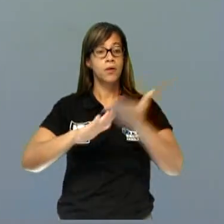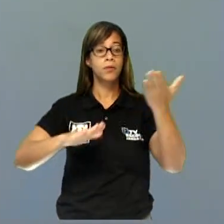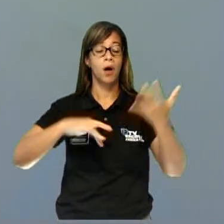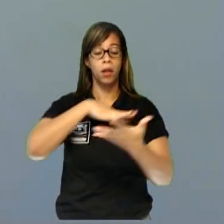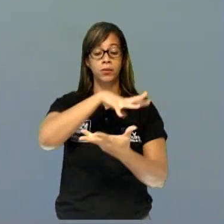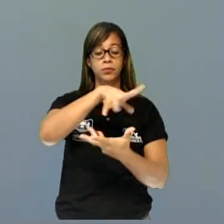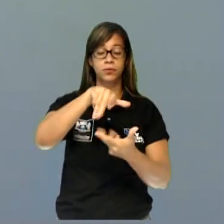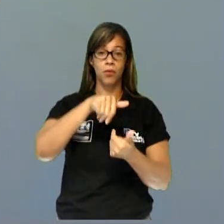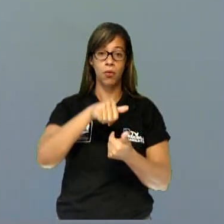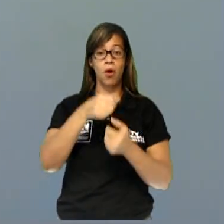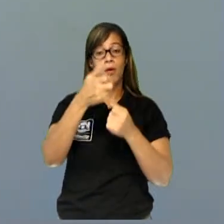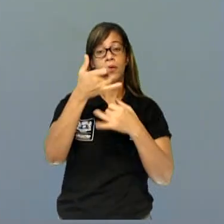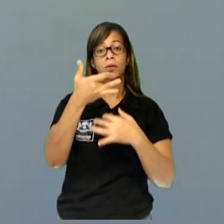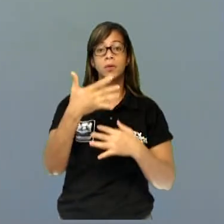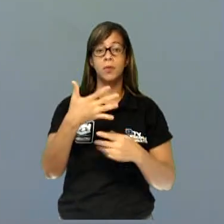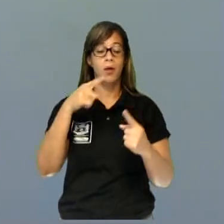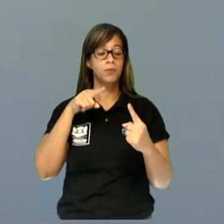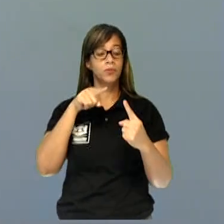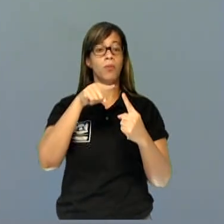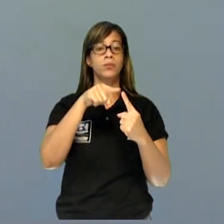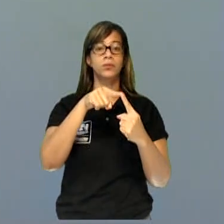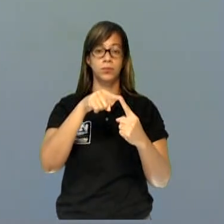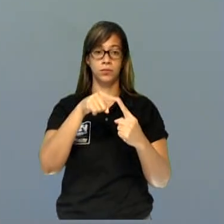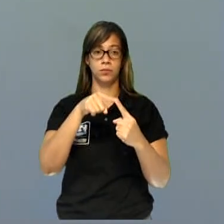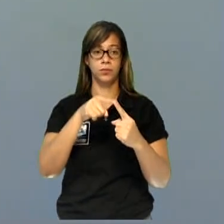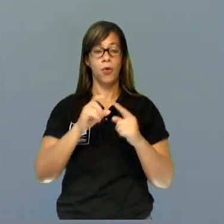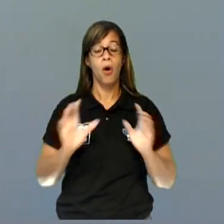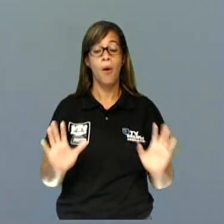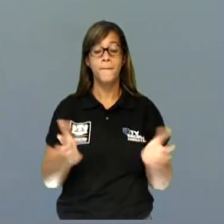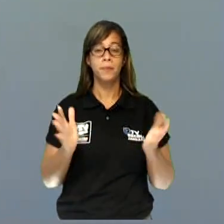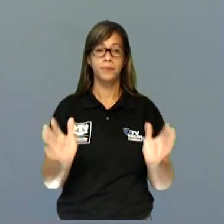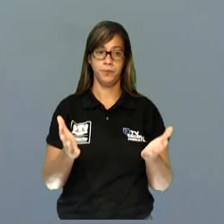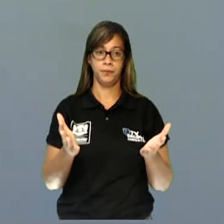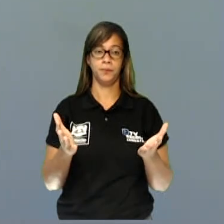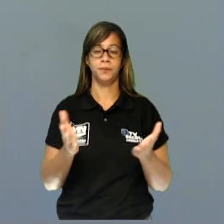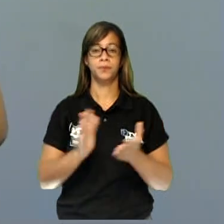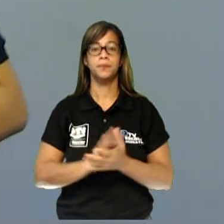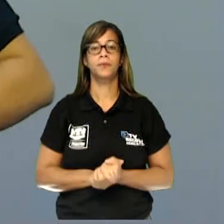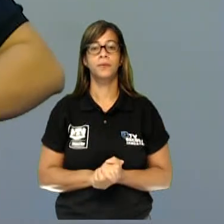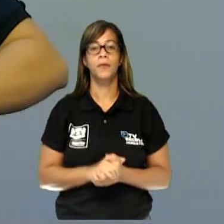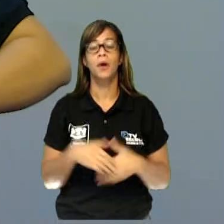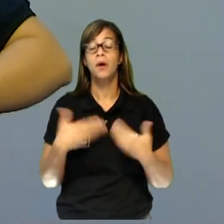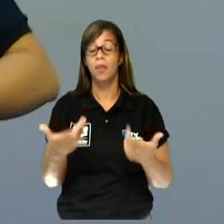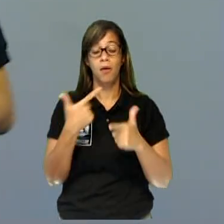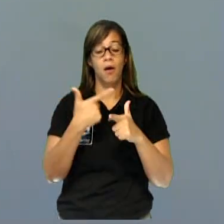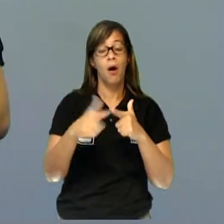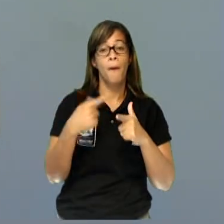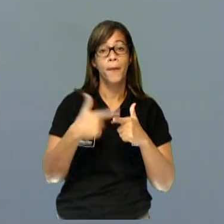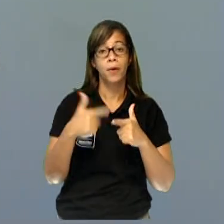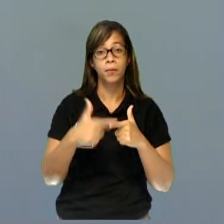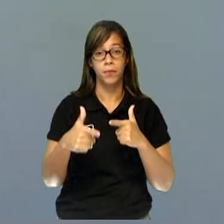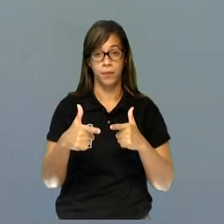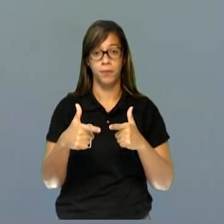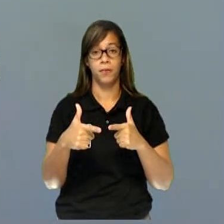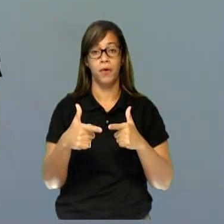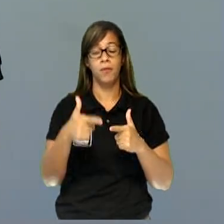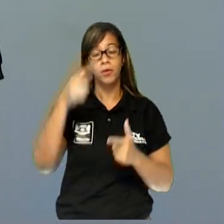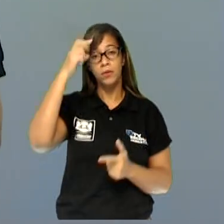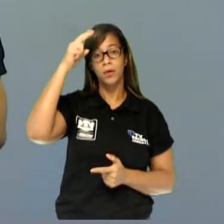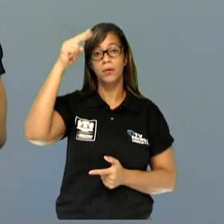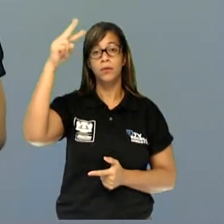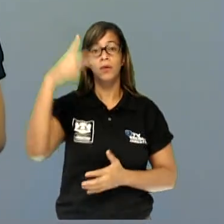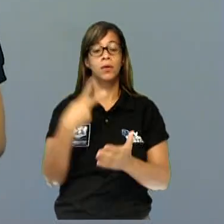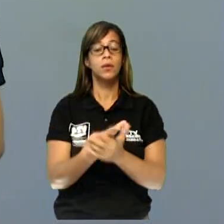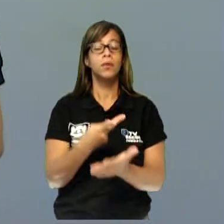O que é o eixo motivador? É exatamente a situação, o problema, que faz com que a história aconteça.